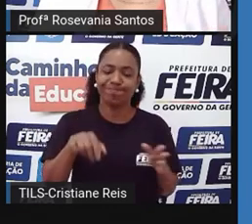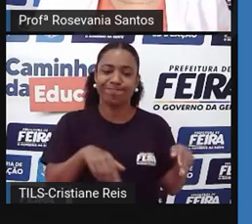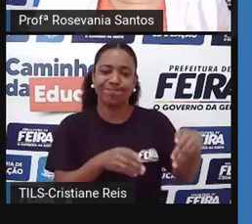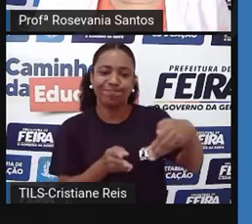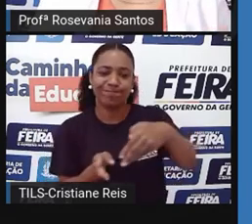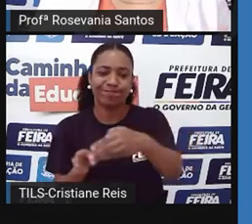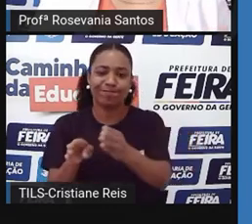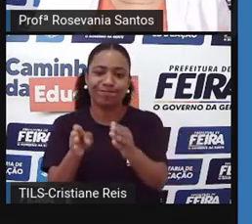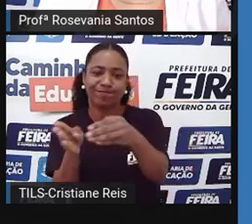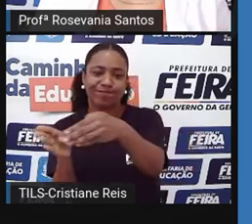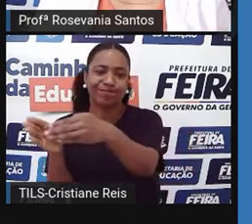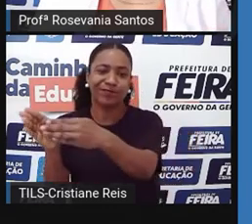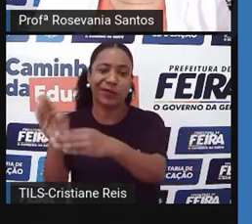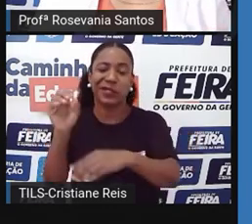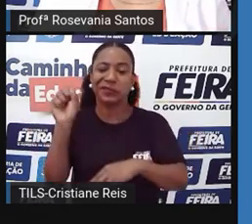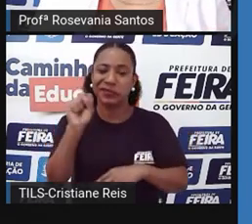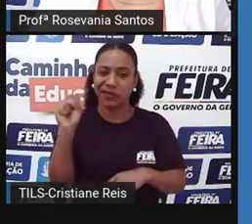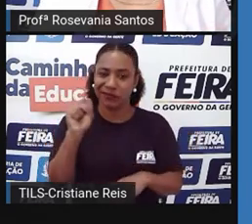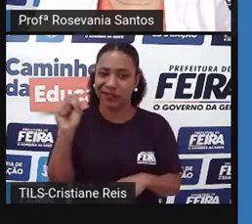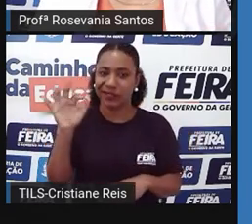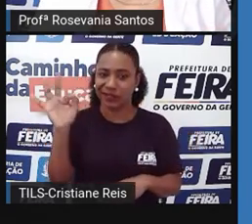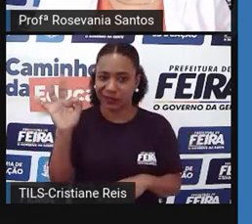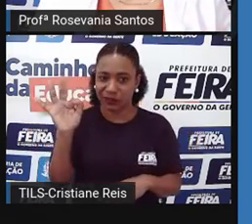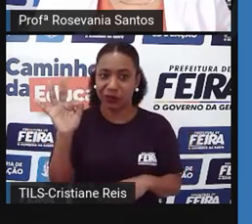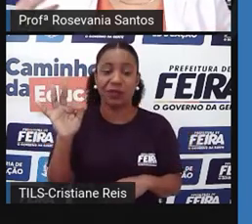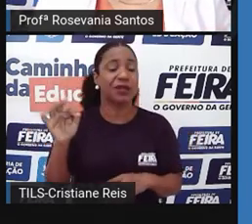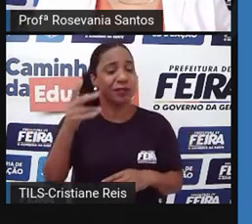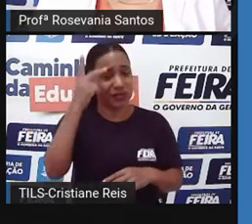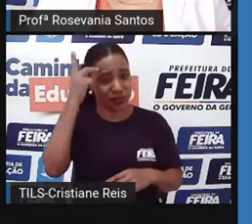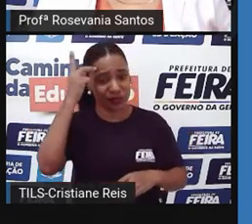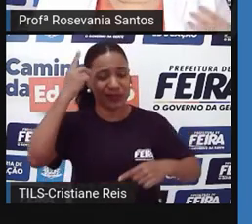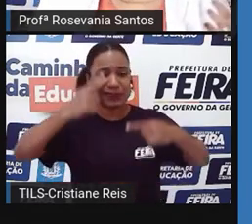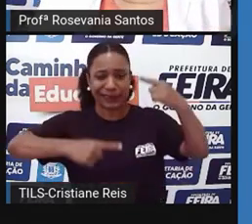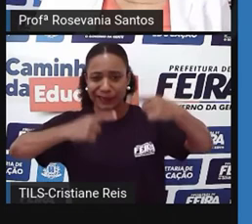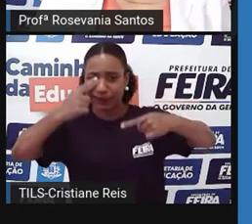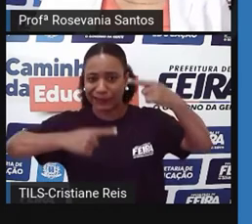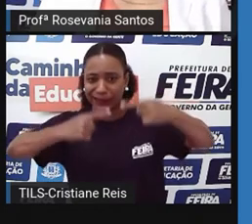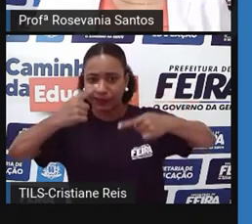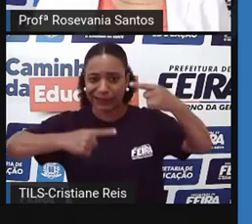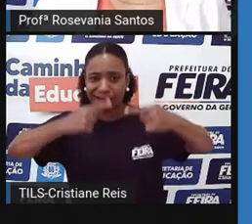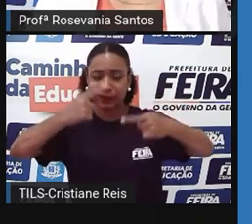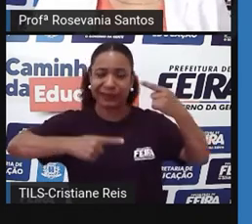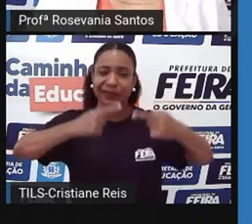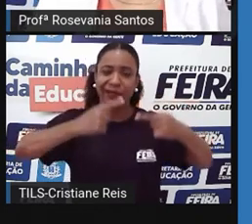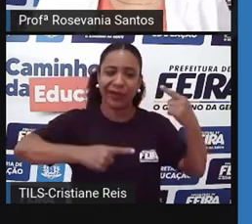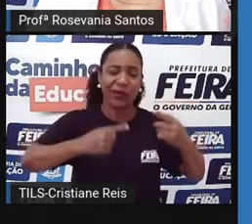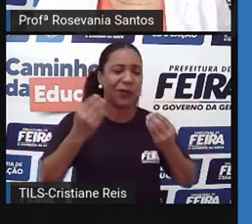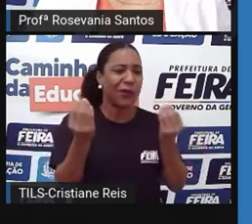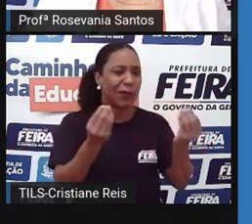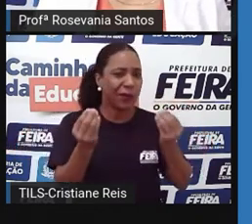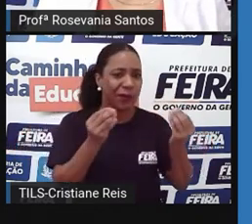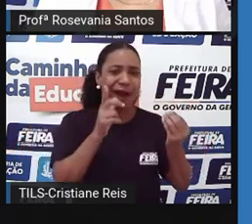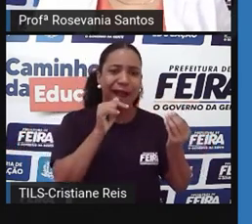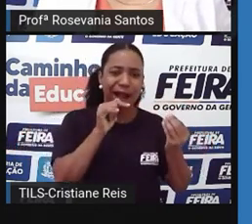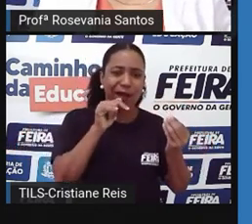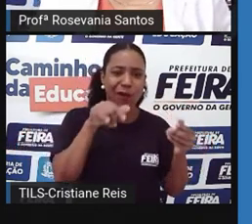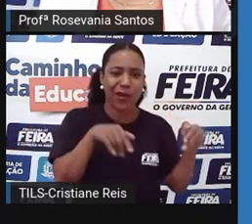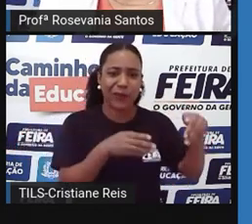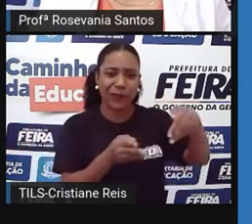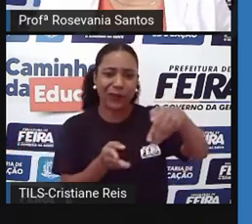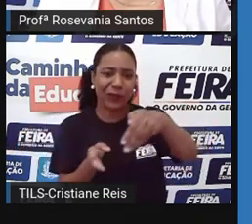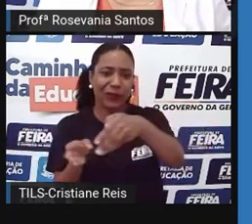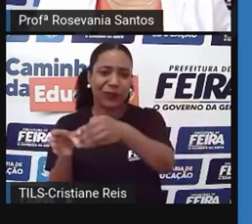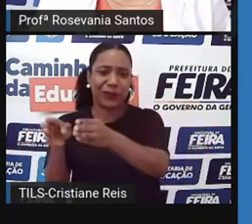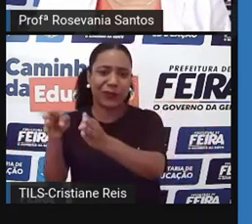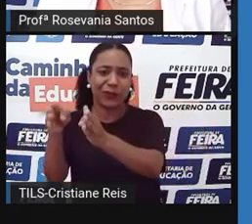todas aquelas, aquelas discussões, né, das pessoas que são a favor e que são totalmente contra de ter